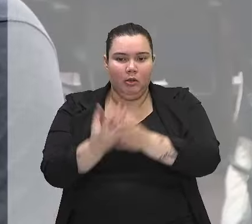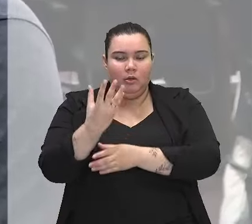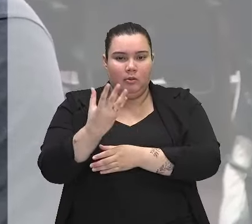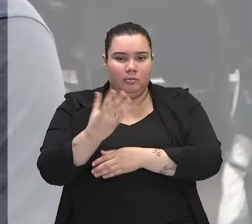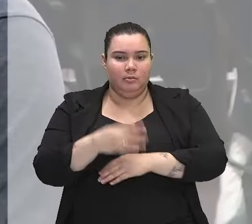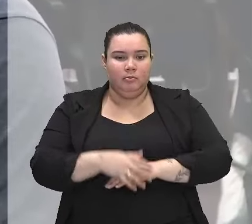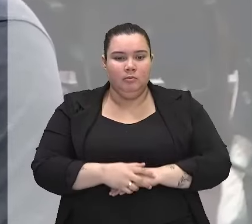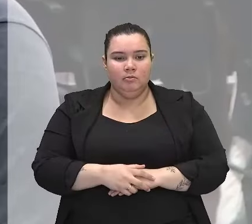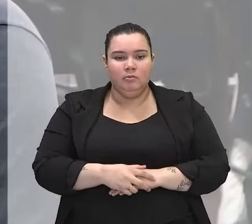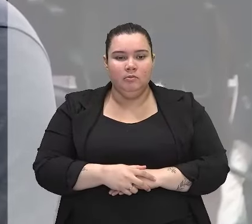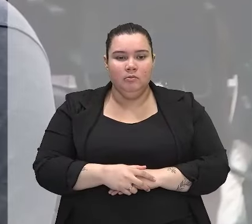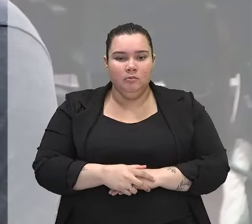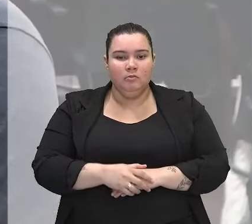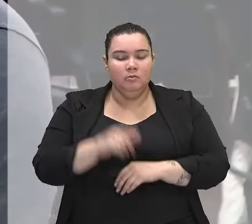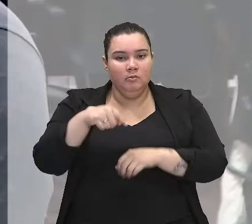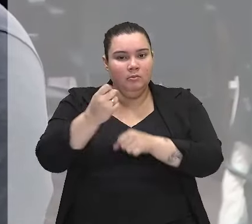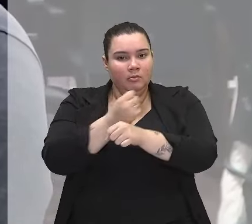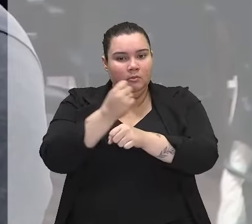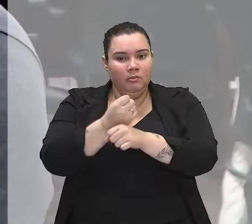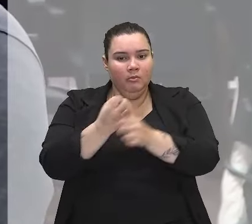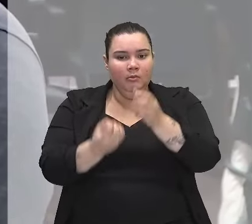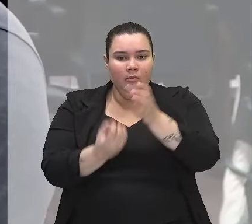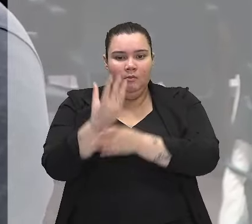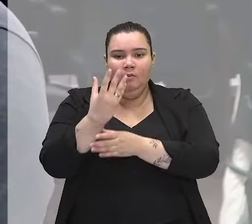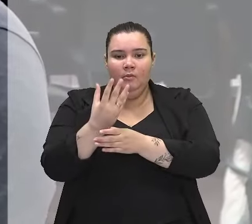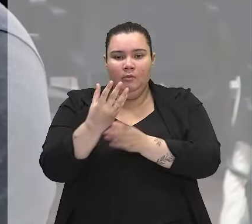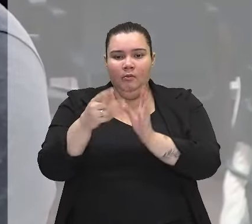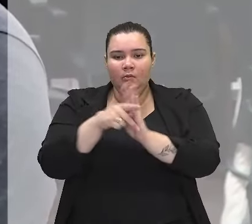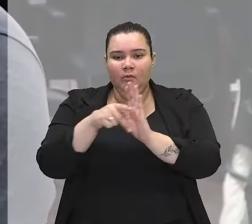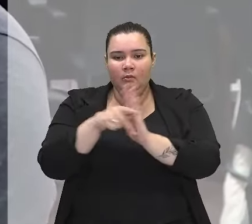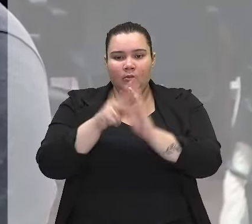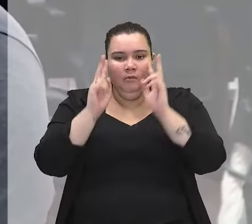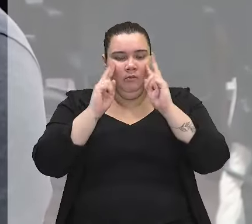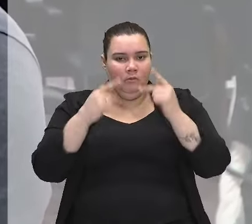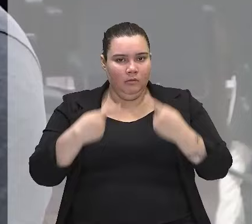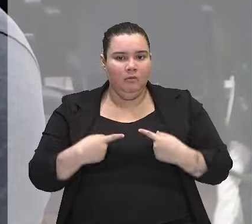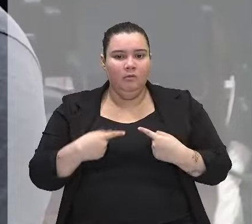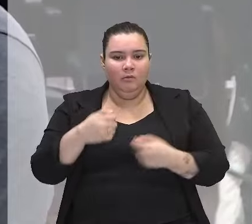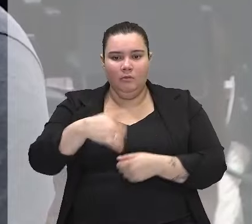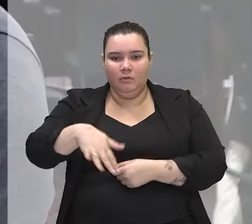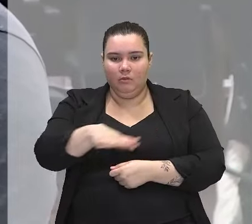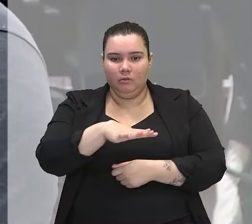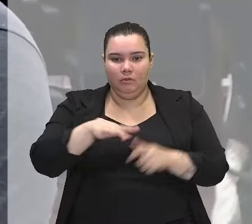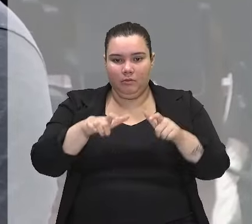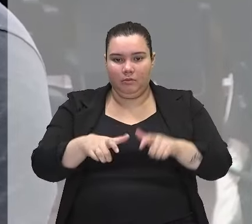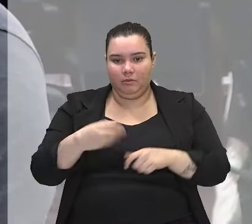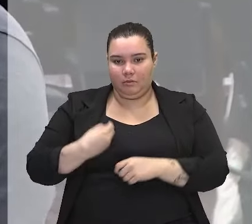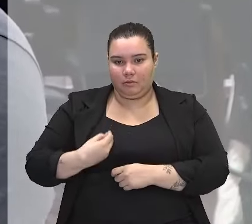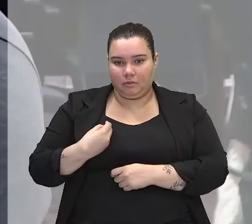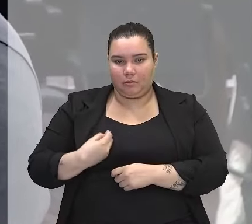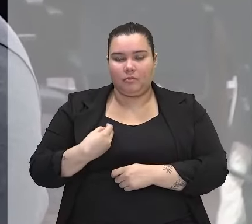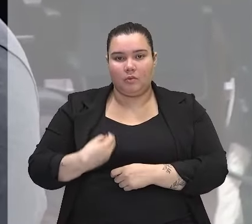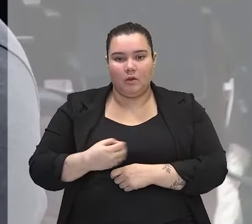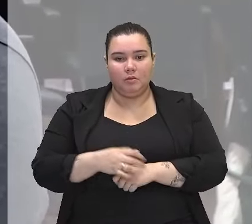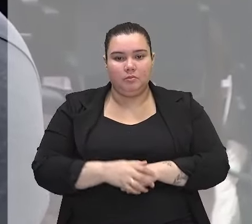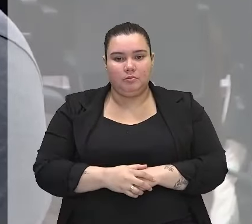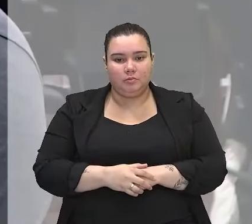construção é uma intervenção do homem no espaço em que ele vive. Então,